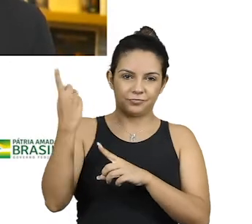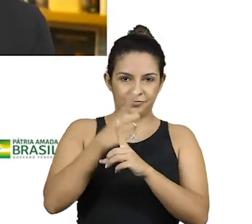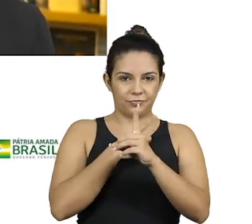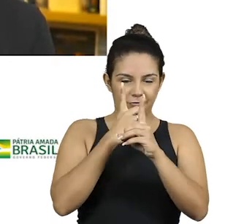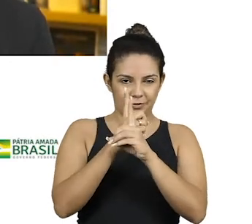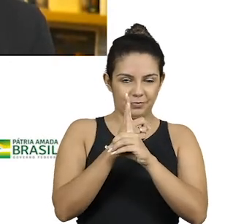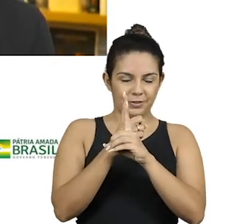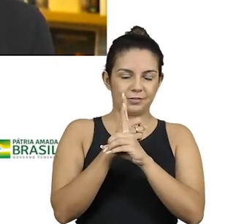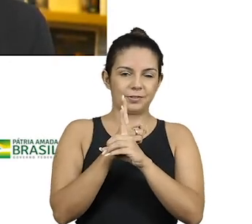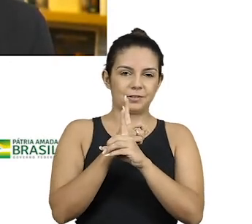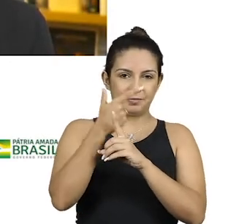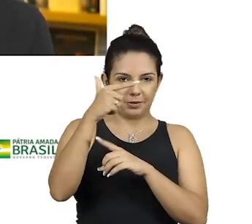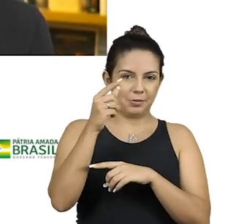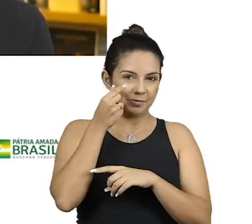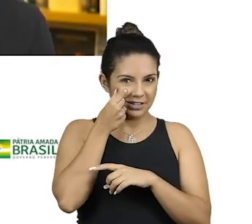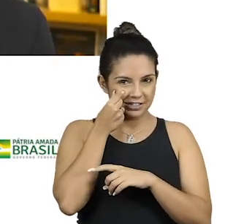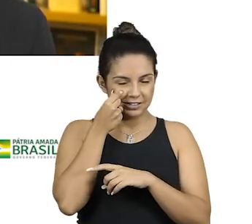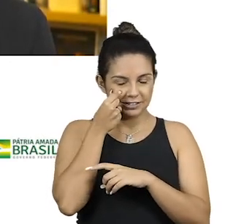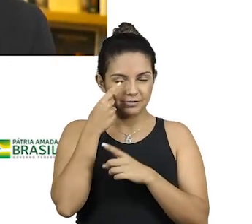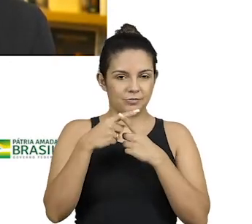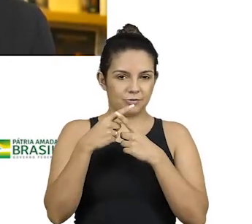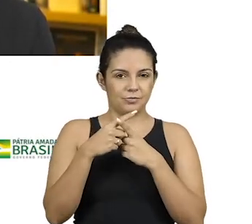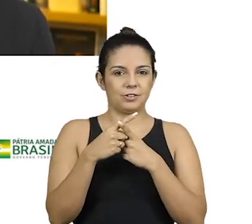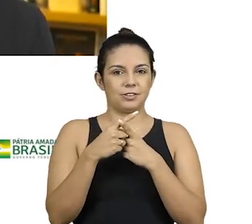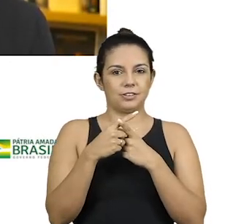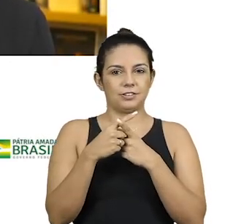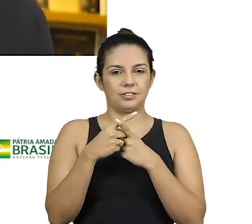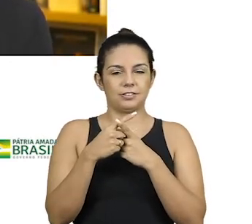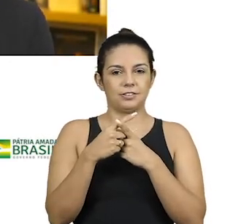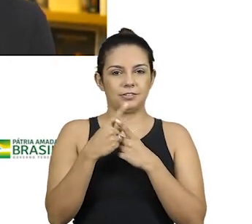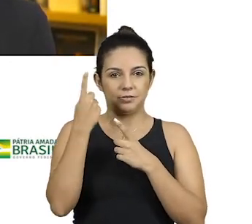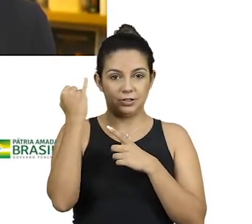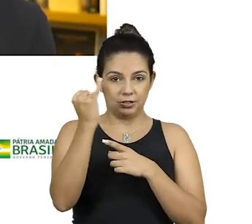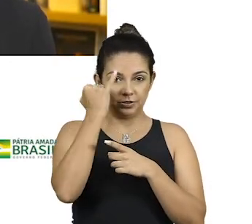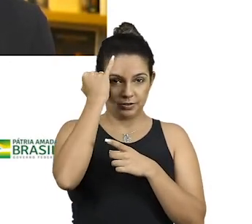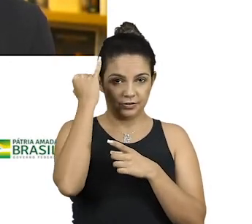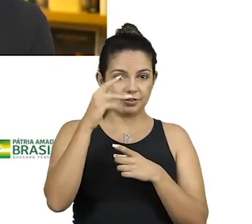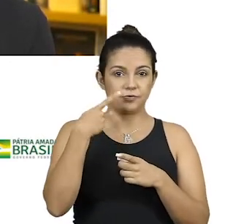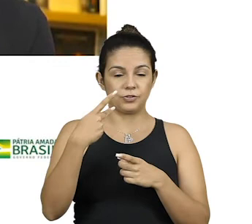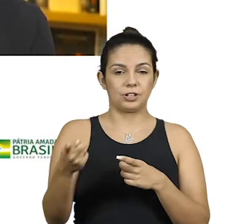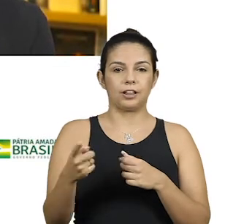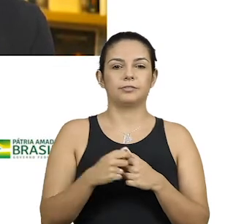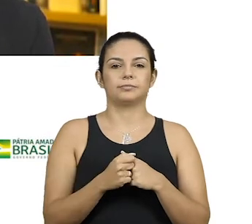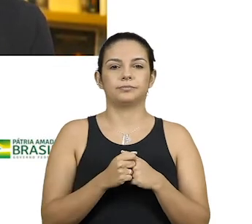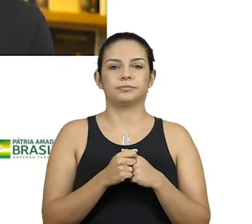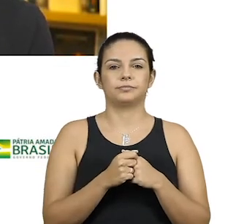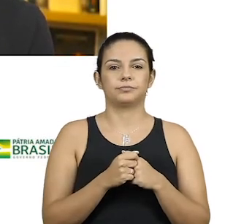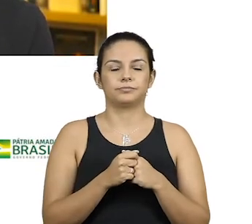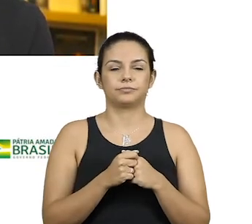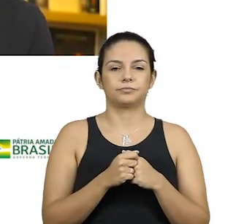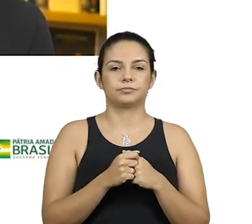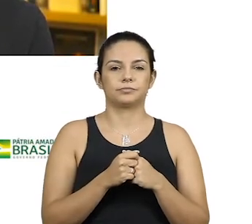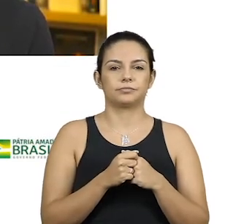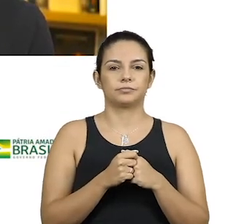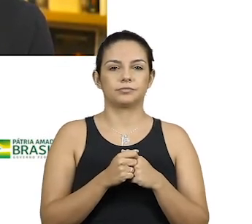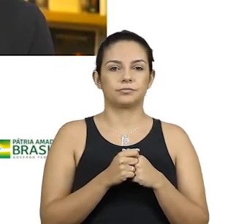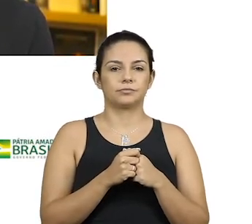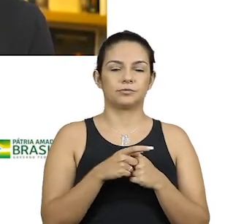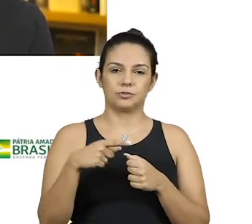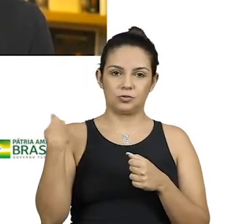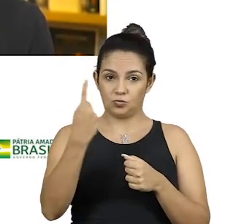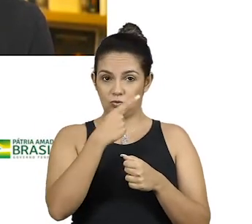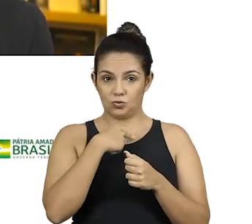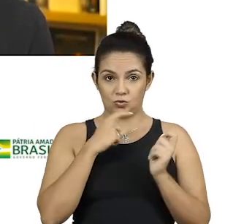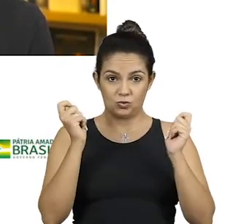encontremos da próxima presencialmente, porque, Bial, uma coisa muito importante que vou te dizer, caberá a nós